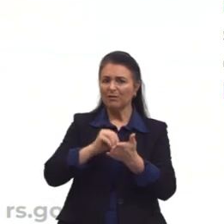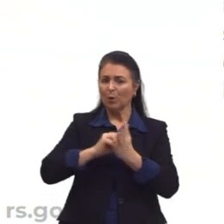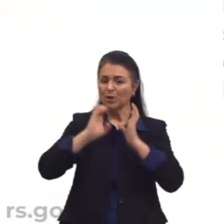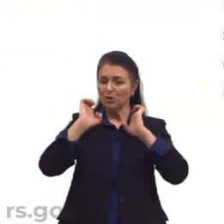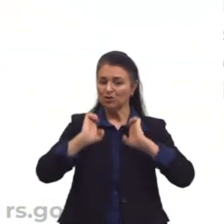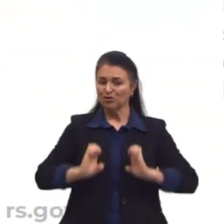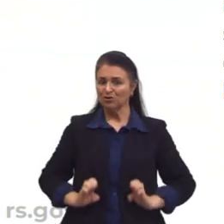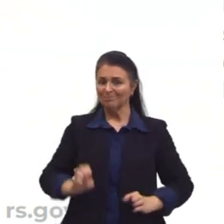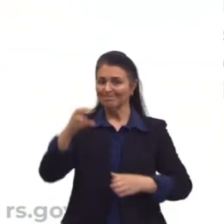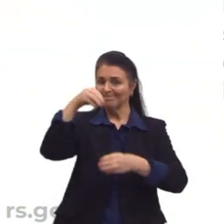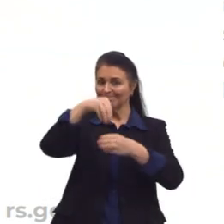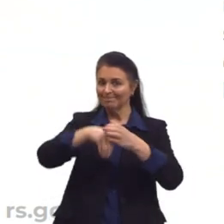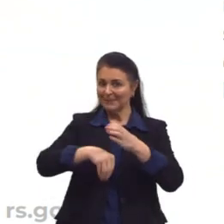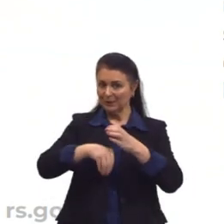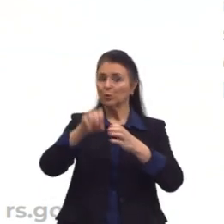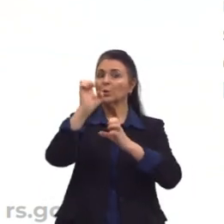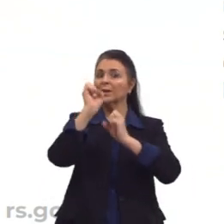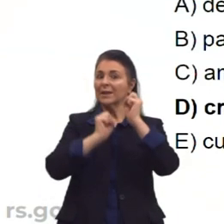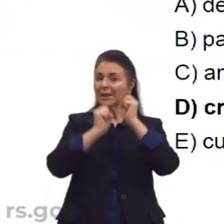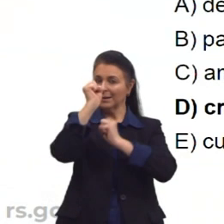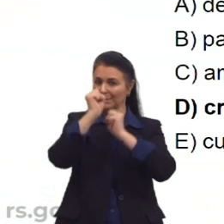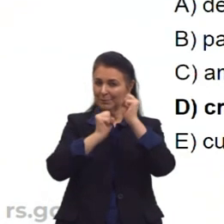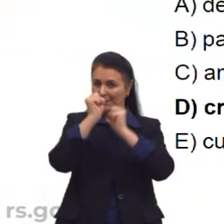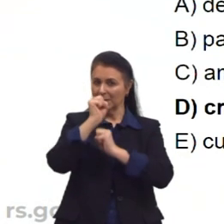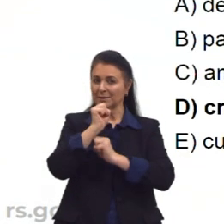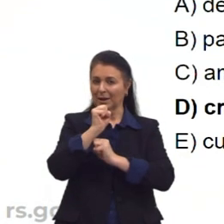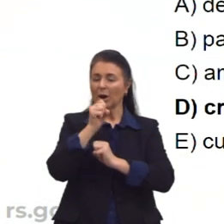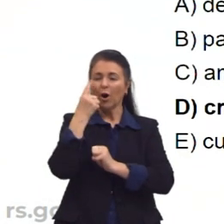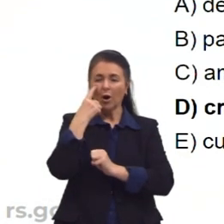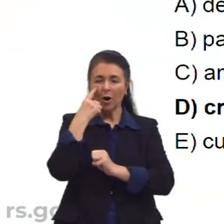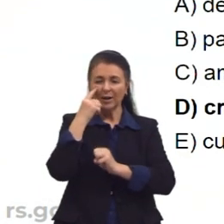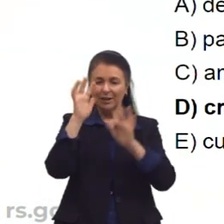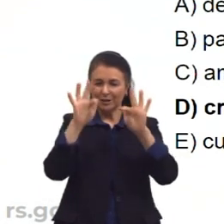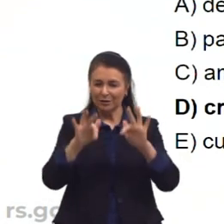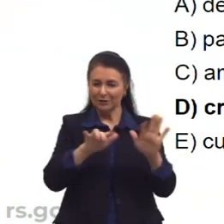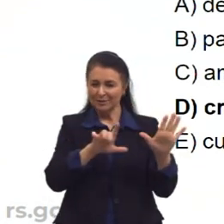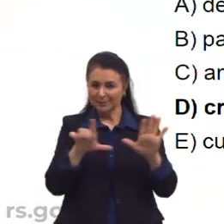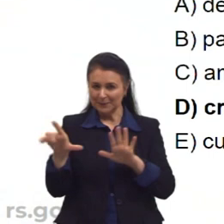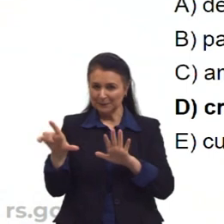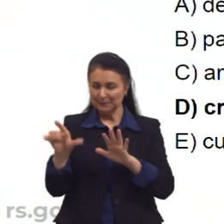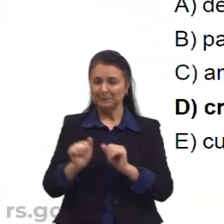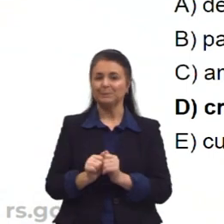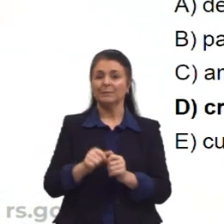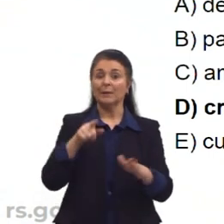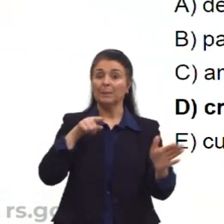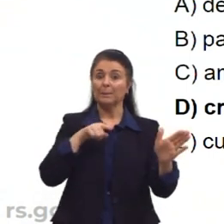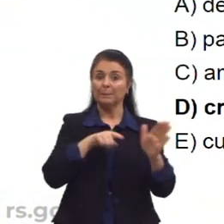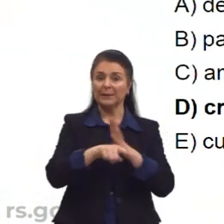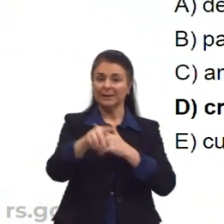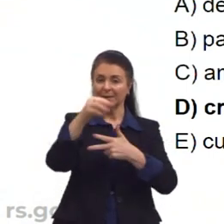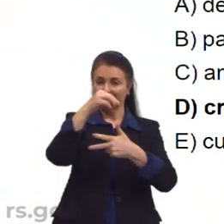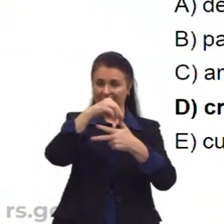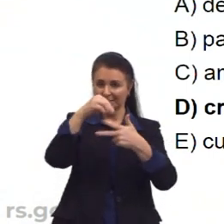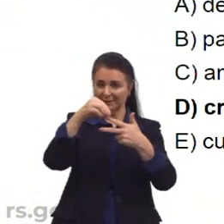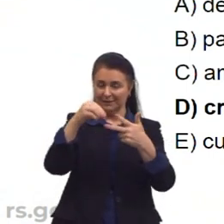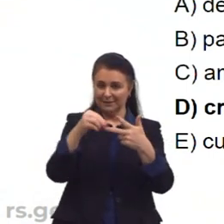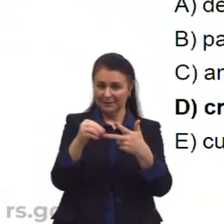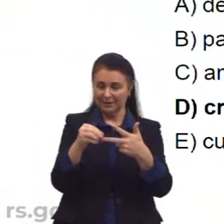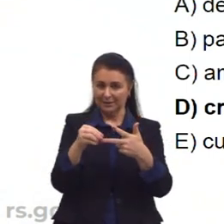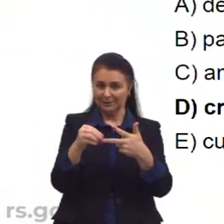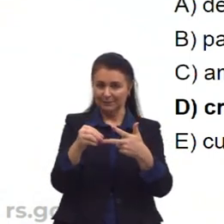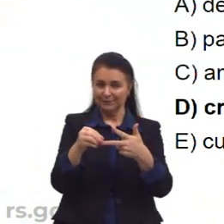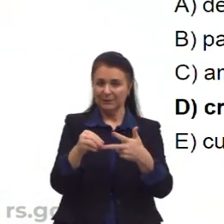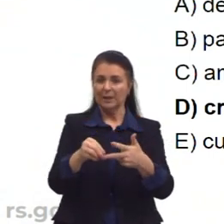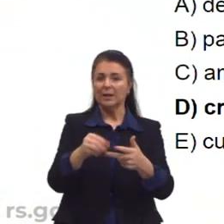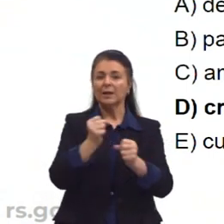Deixo aí para você assistir no final de semana. Nossas questões do Enem. Olha, a sequência de